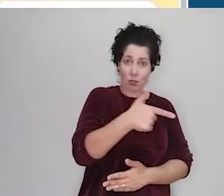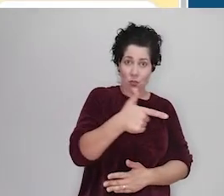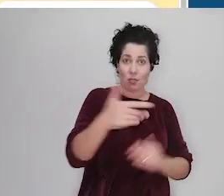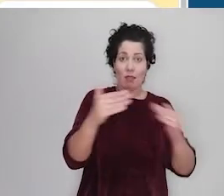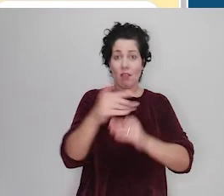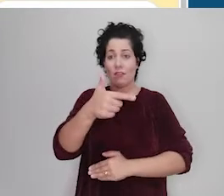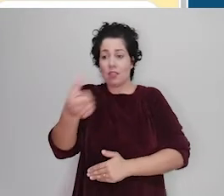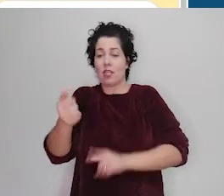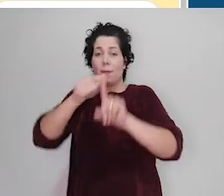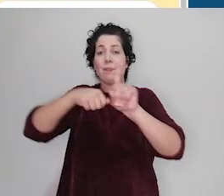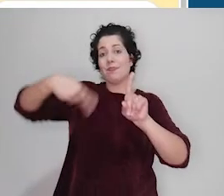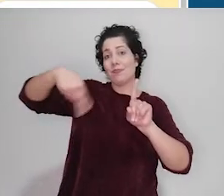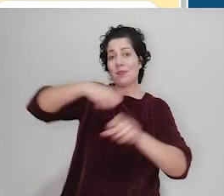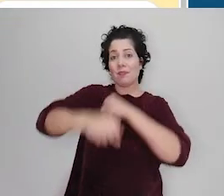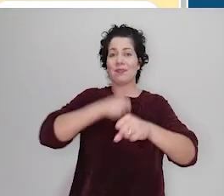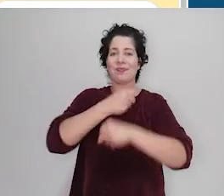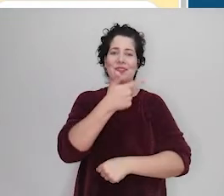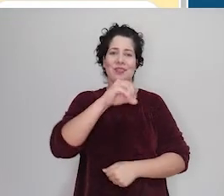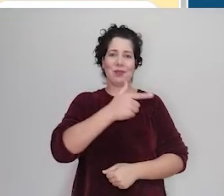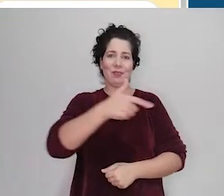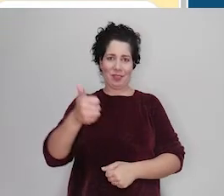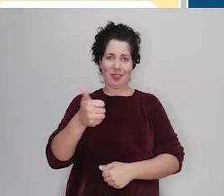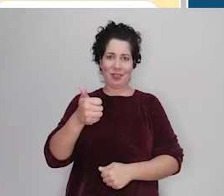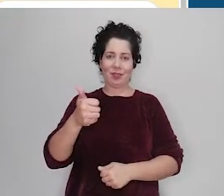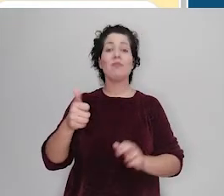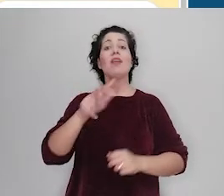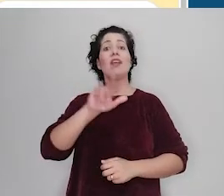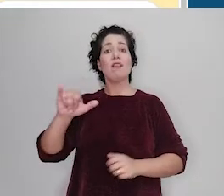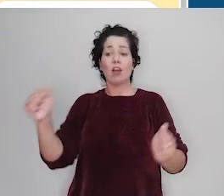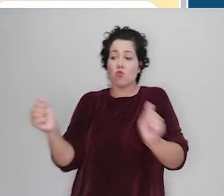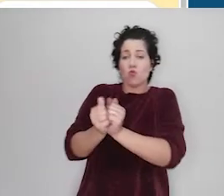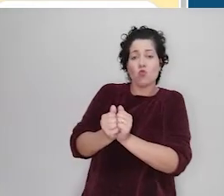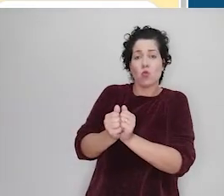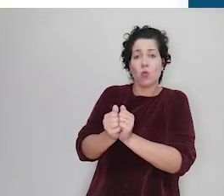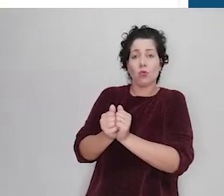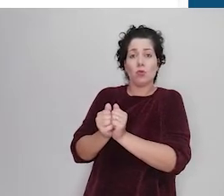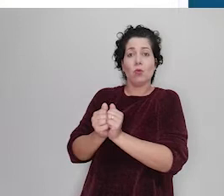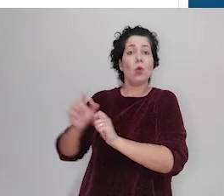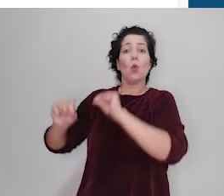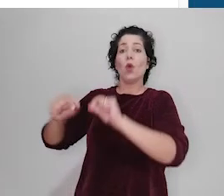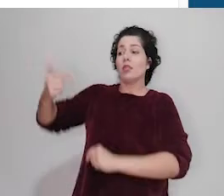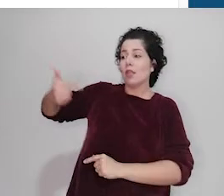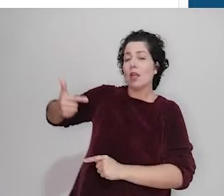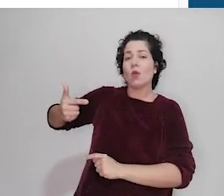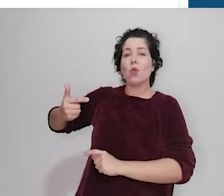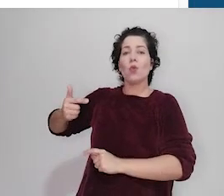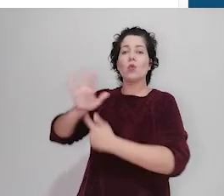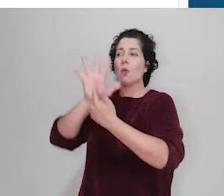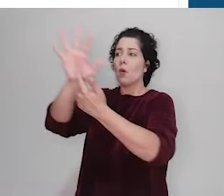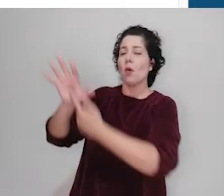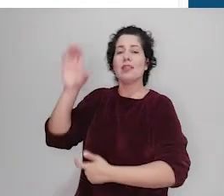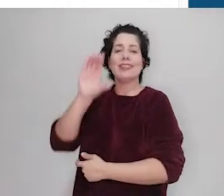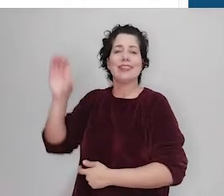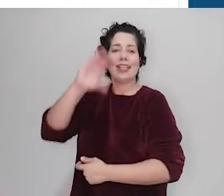e 26 de novembro de 2021, e fará parte da programação do 2º Festival